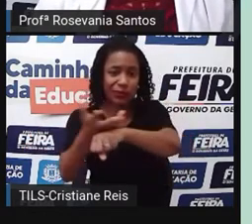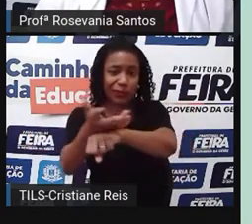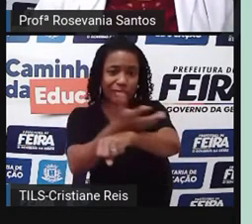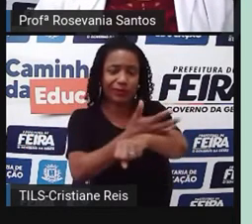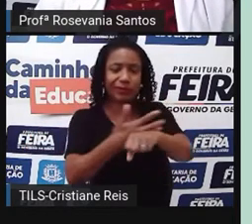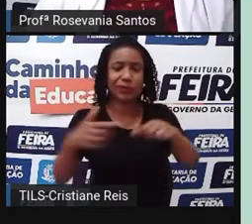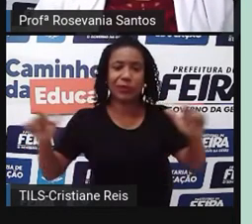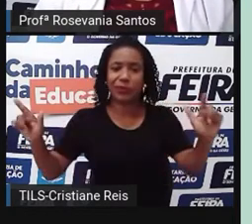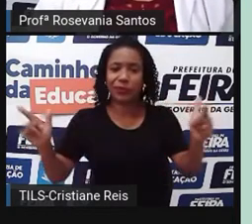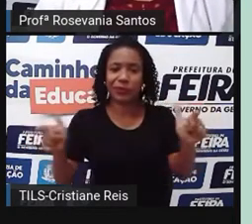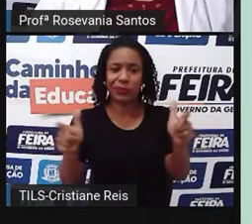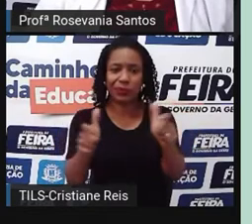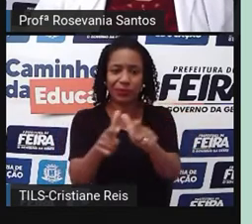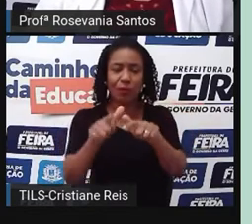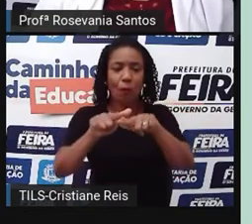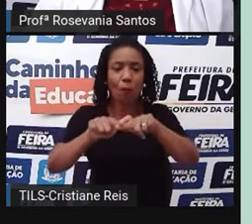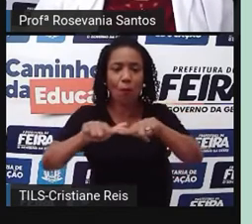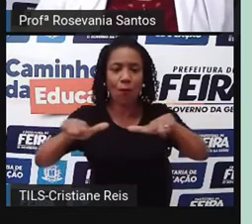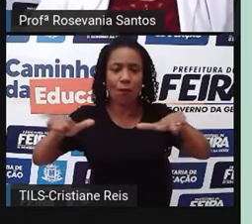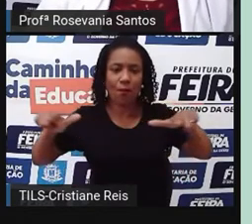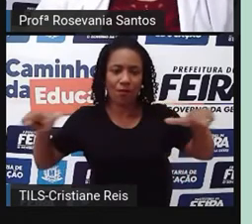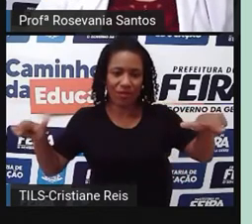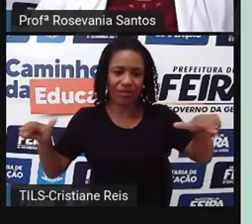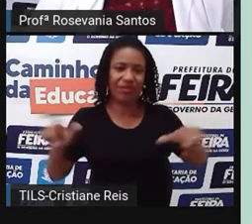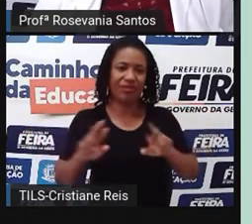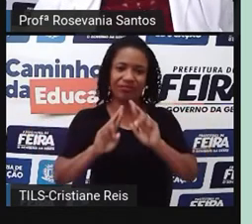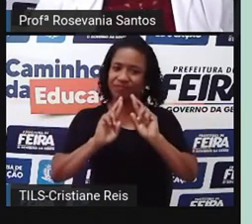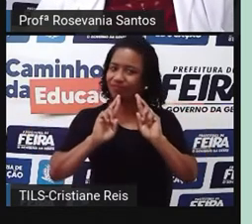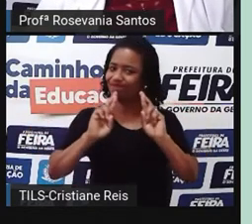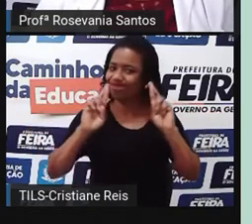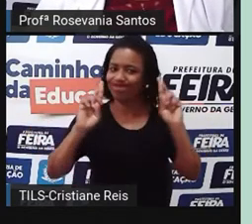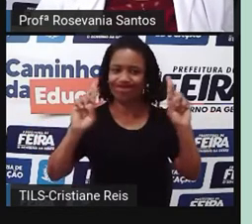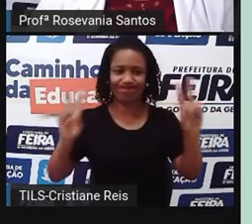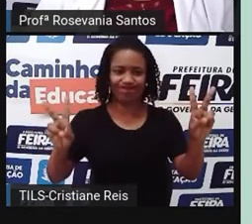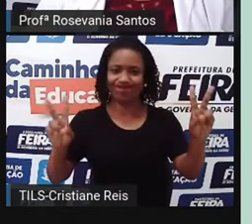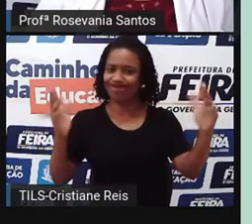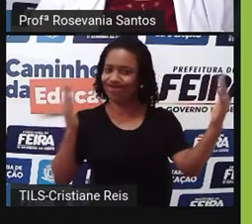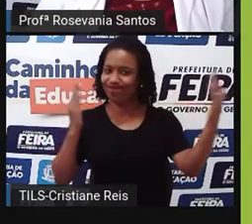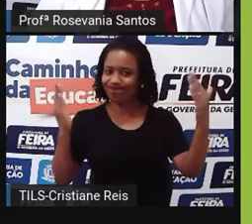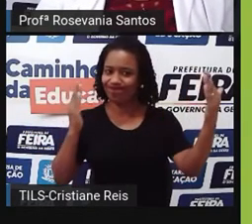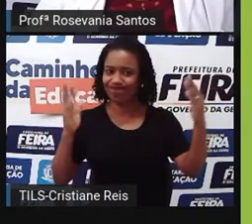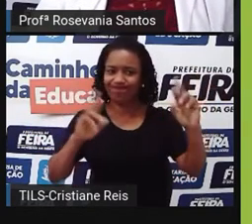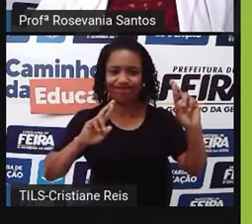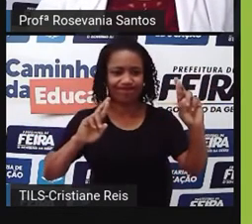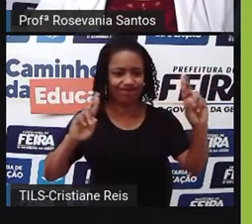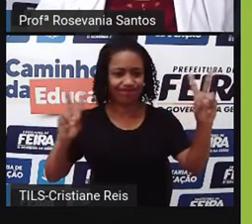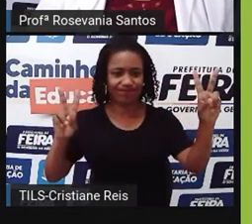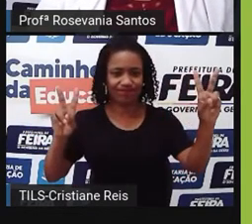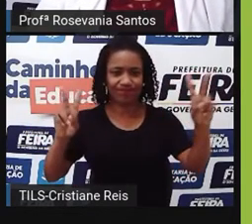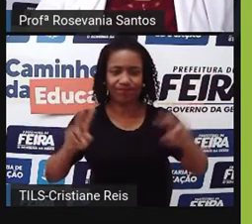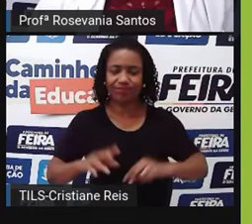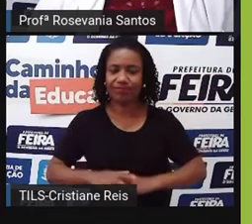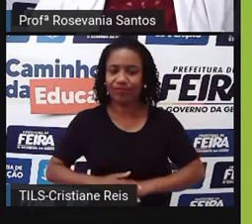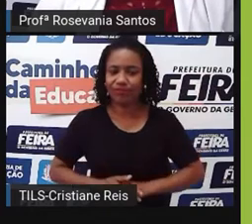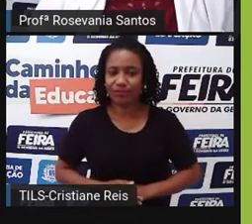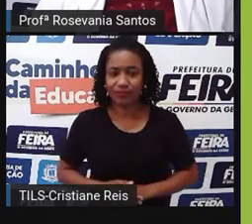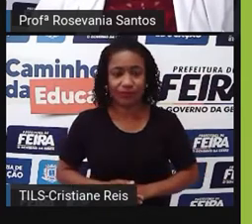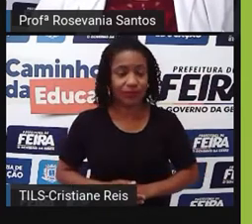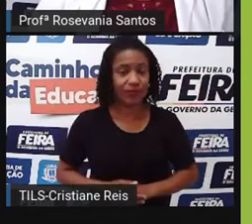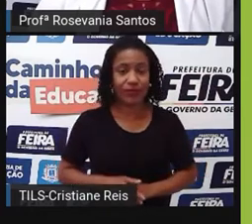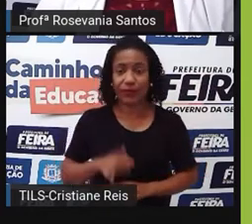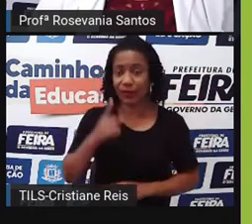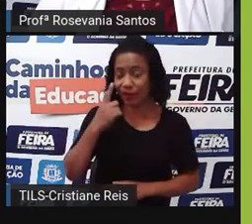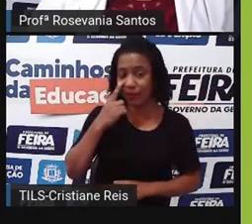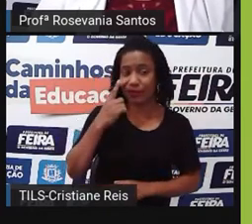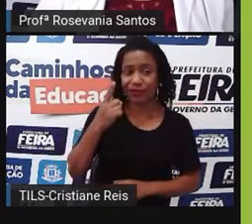percebam que é bastante diferente um mapa com relação ao outro, né? E aí, entra esse